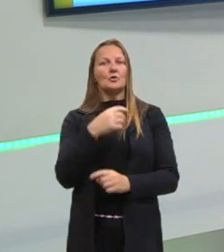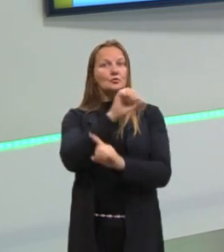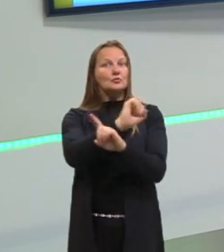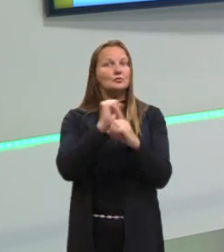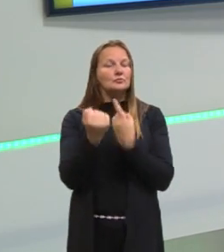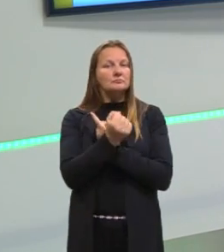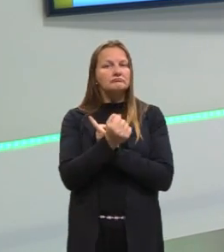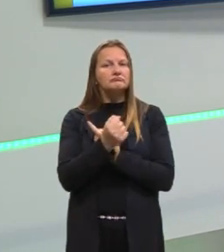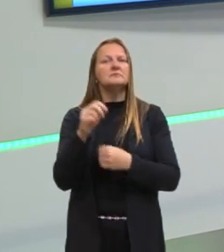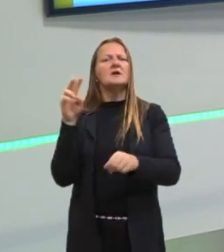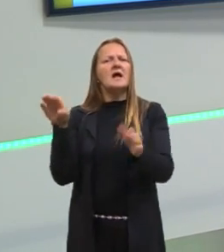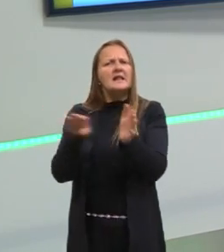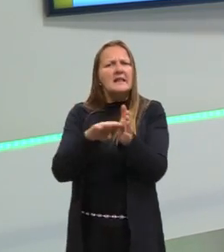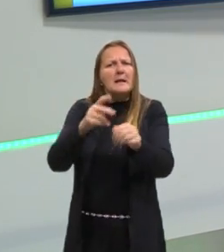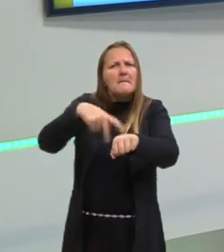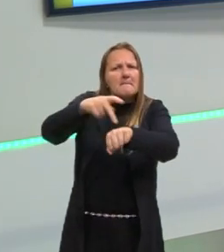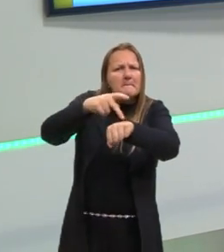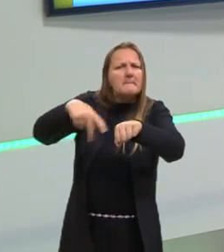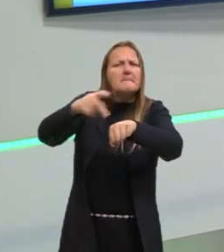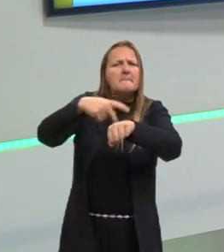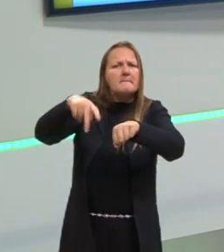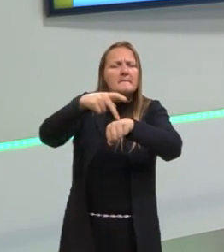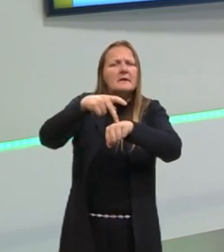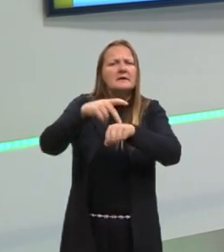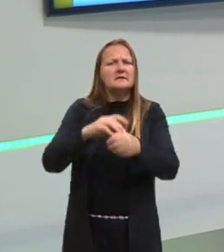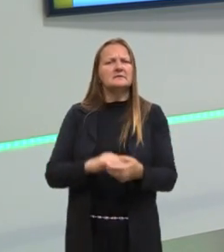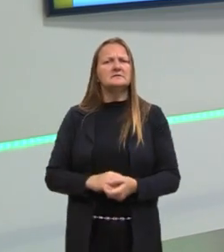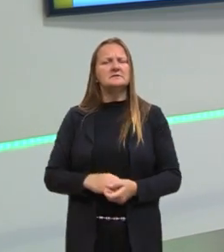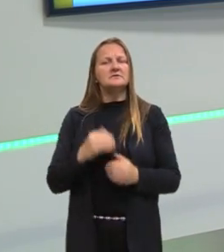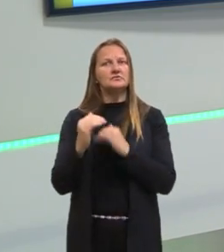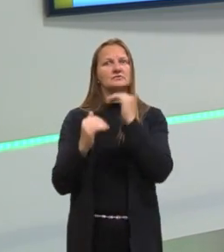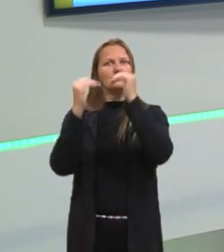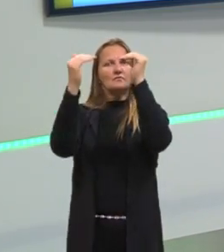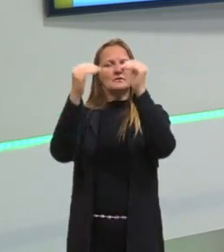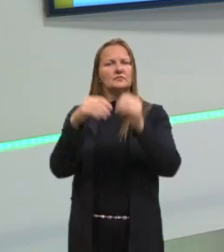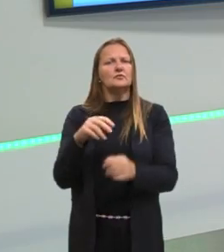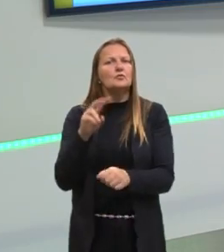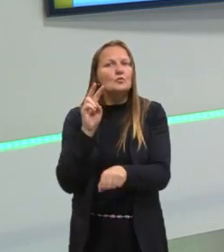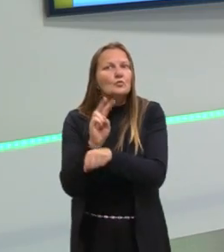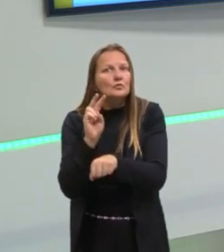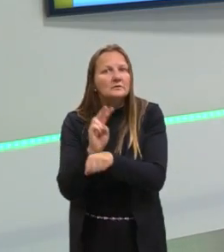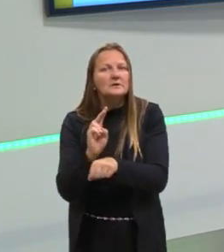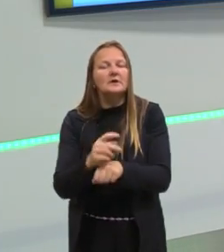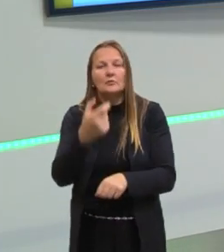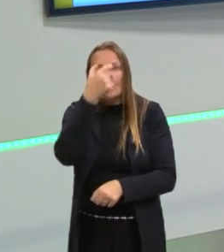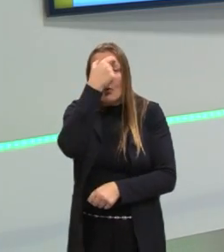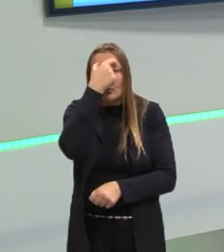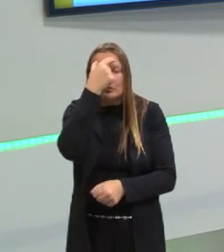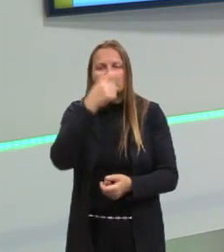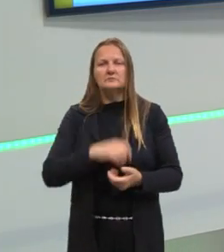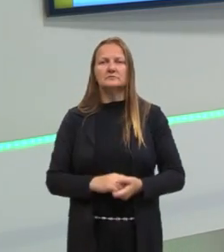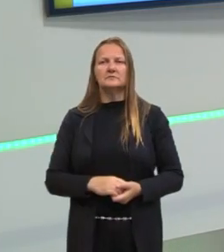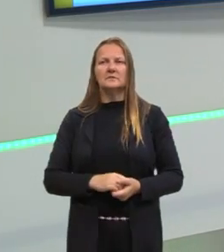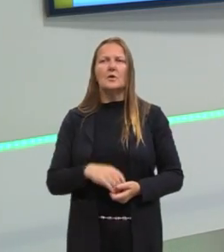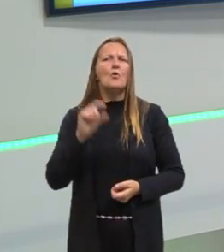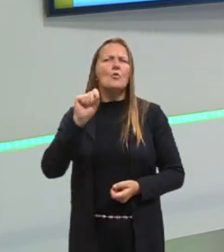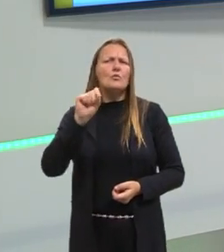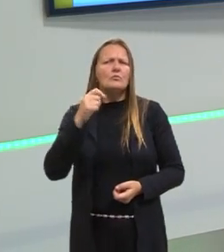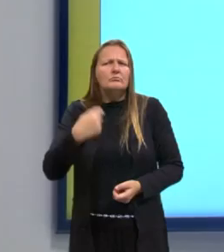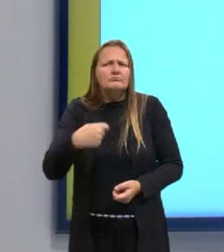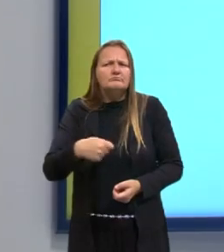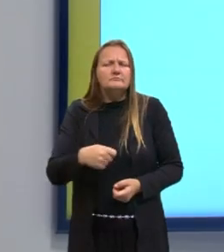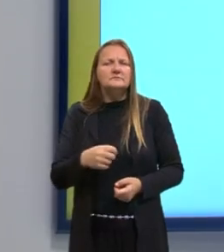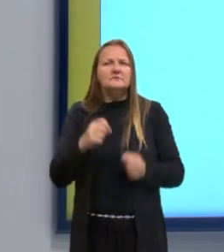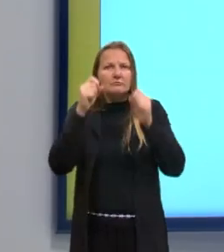até os países, principalmente os países desenvolvidos, tá? Então, o que é preciso para